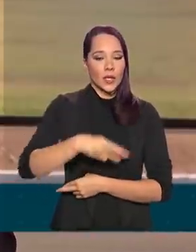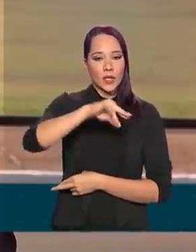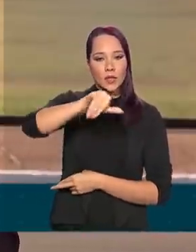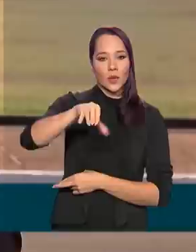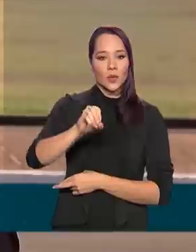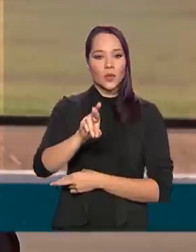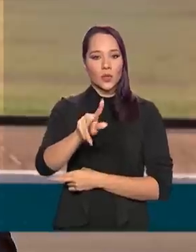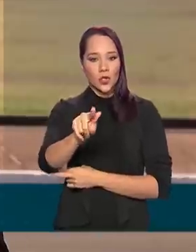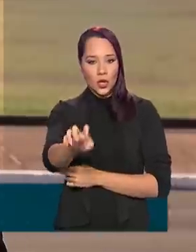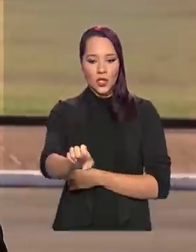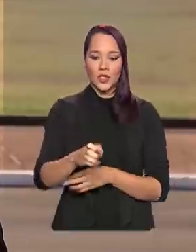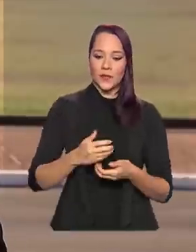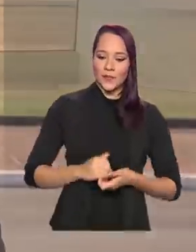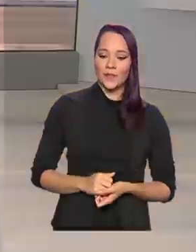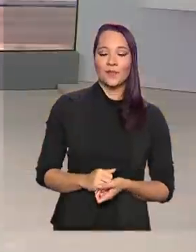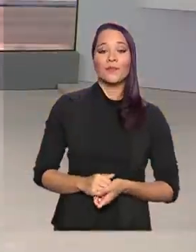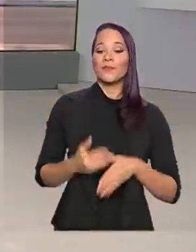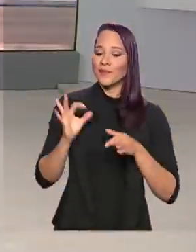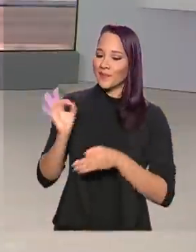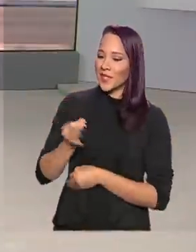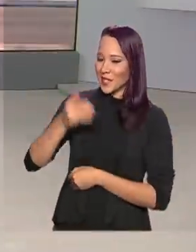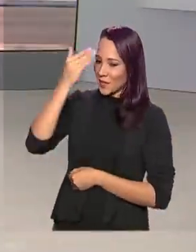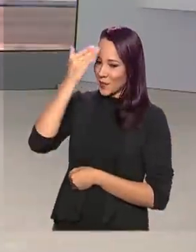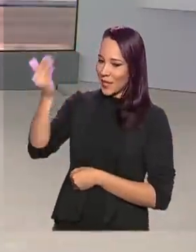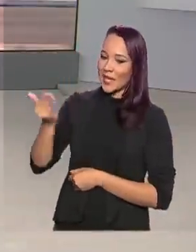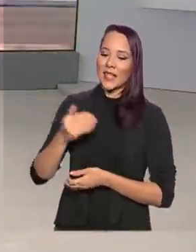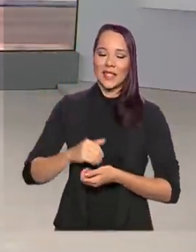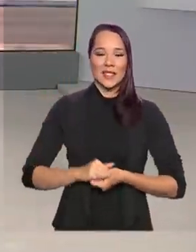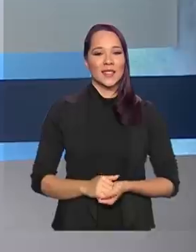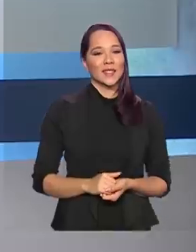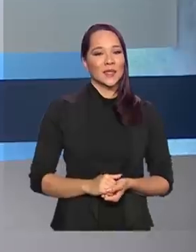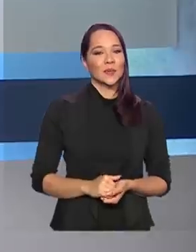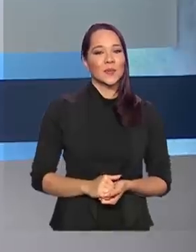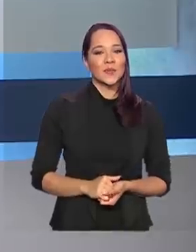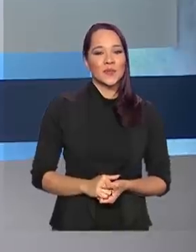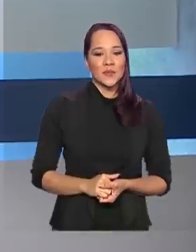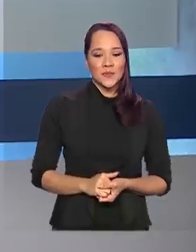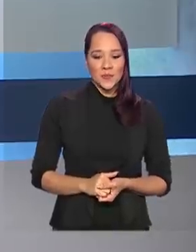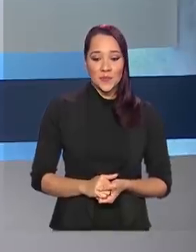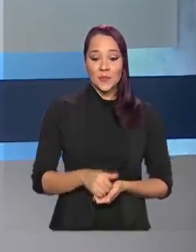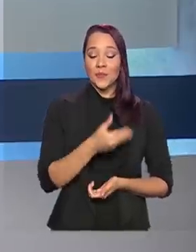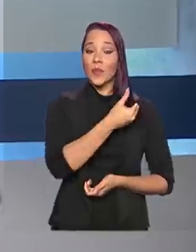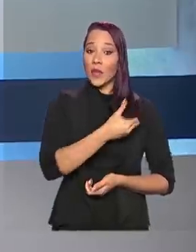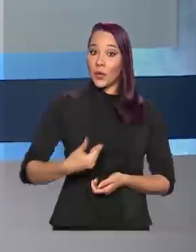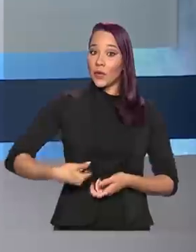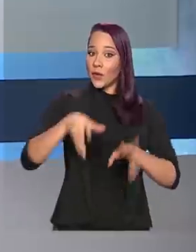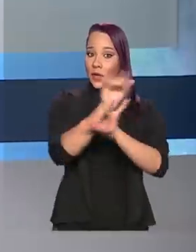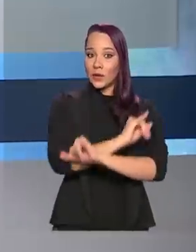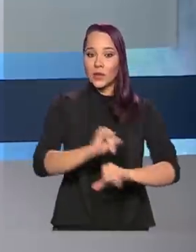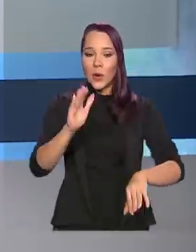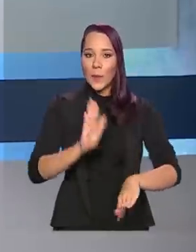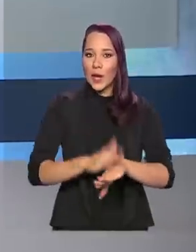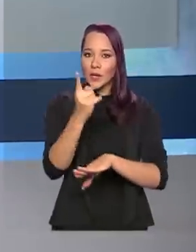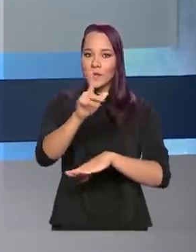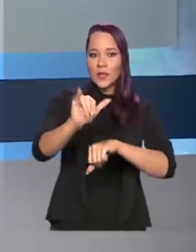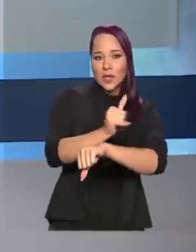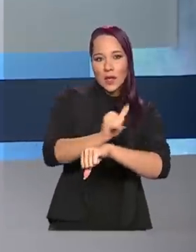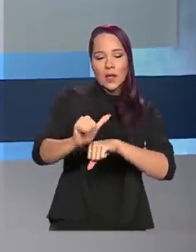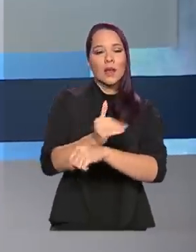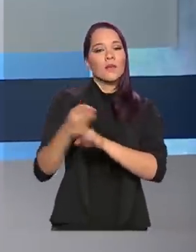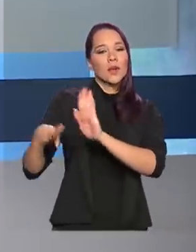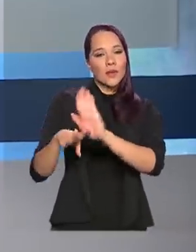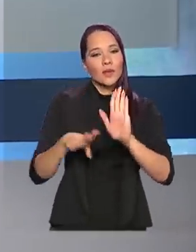Jorge de Oliveira. Renato, com você. Tá certo, Glauco. Obrigada pelas suas informações. E o governo anunciou mais uma medida para ajudar